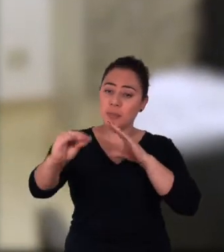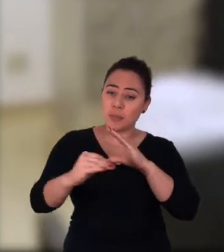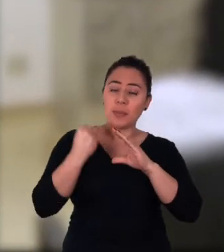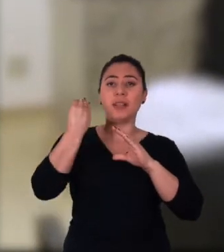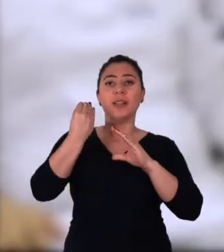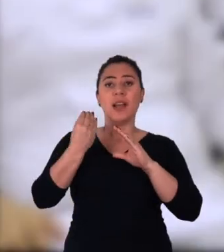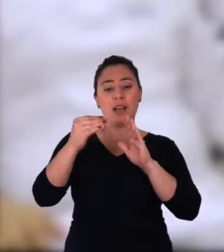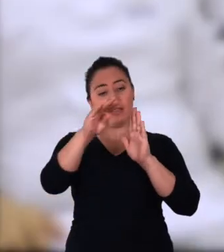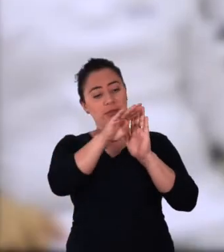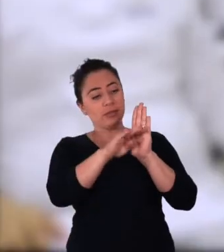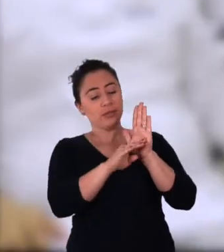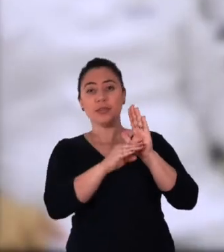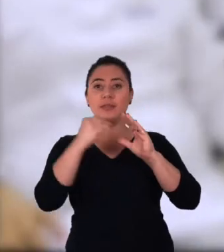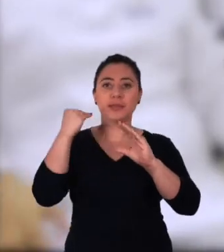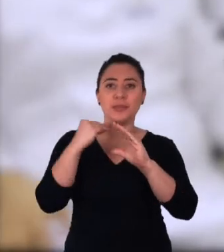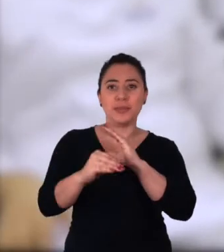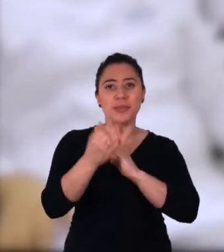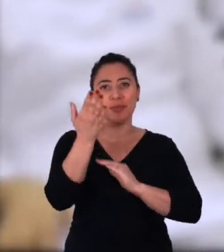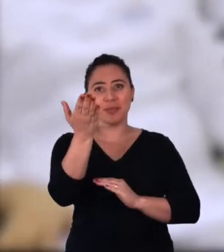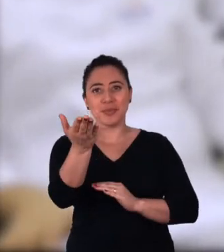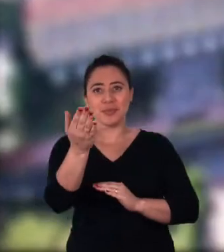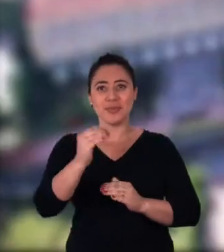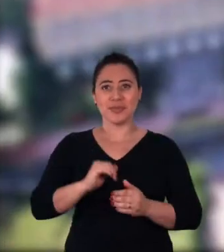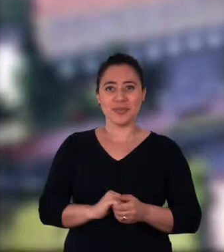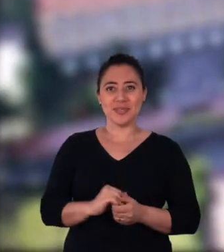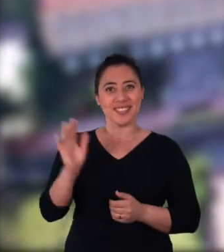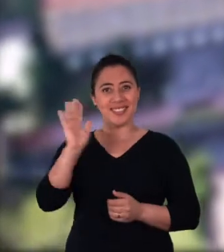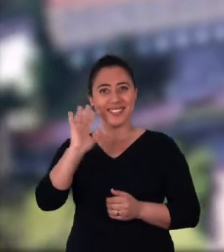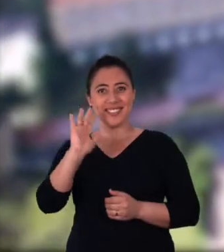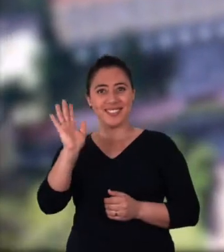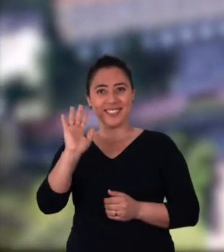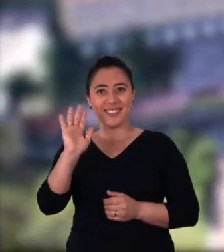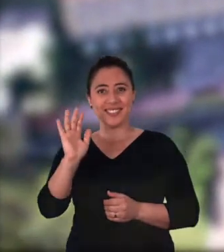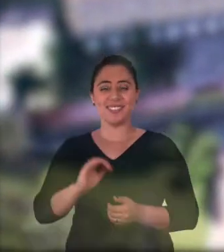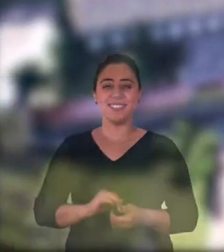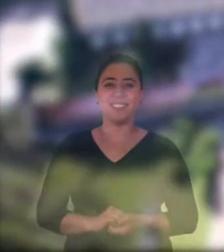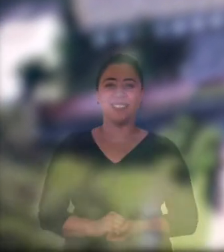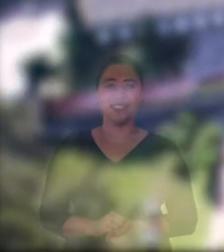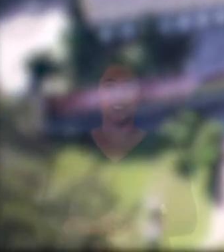enviar uma mensagem que enviamos para você. Até logo!